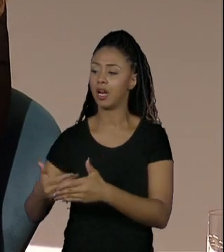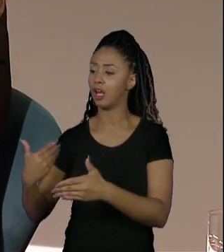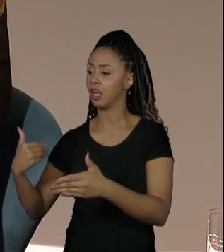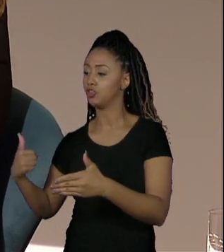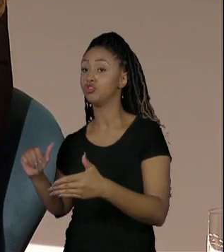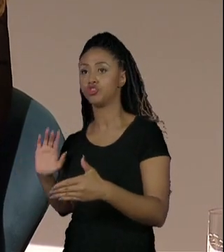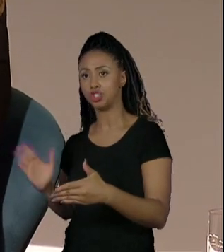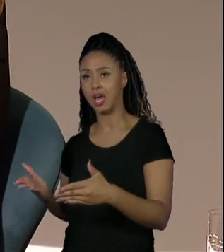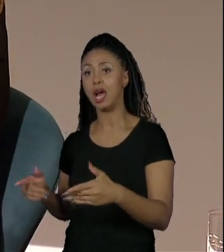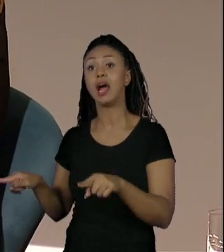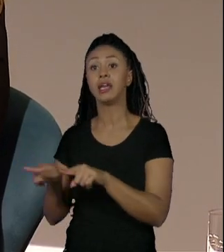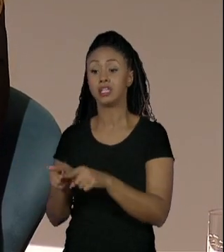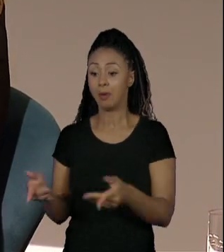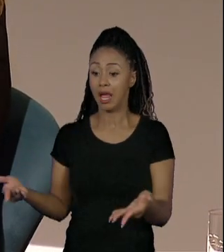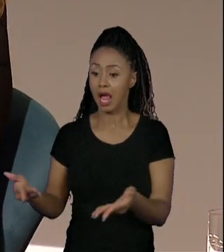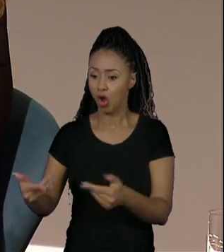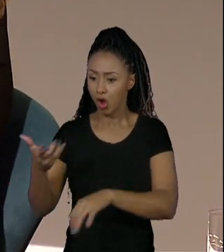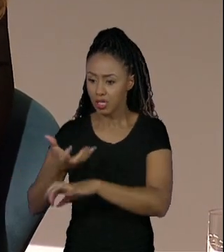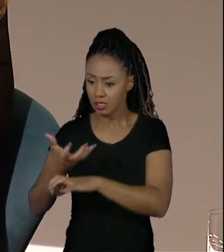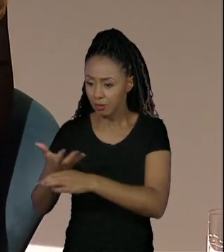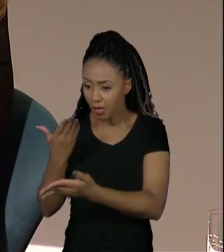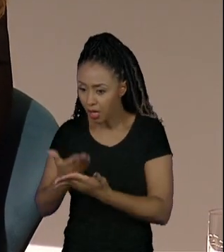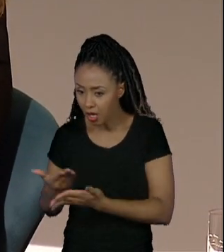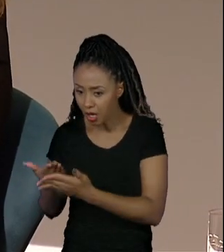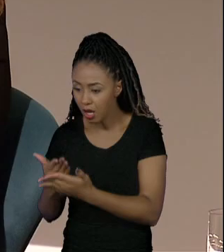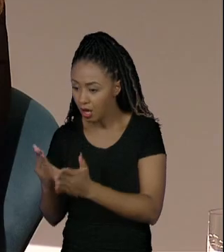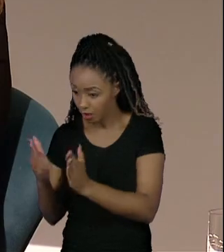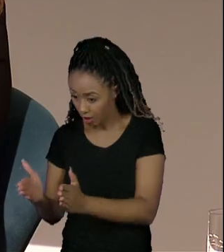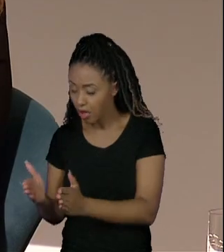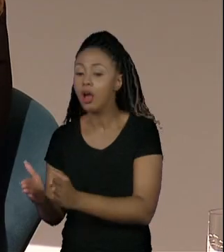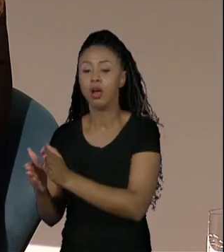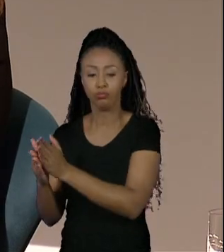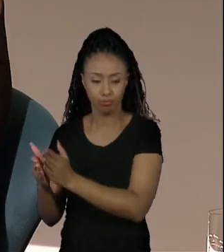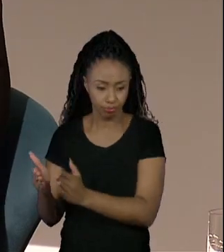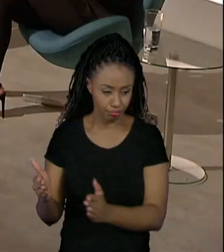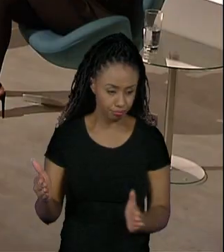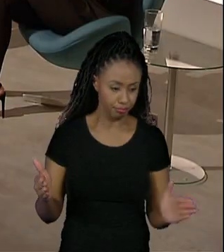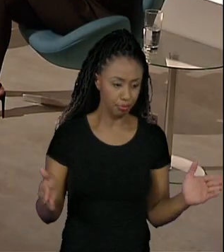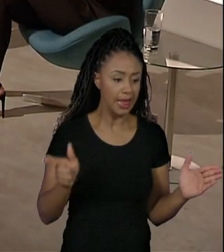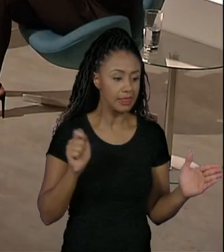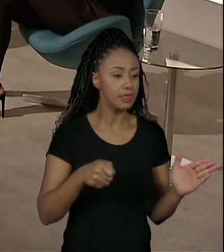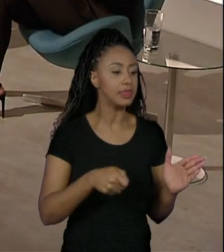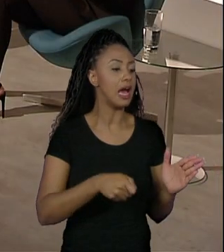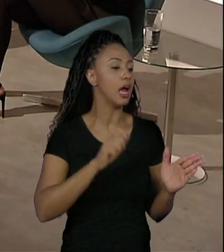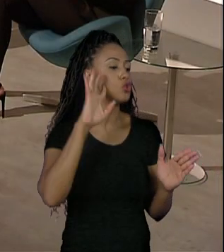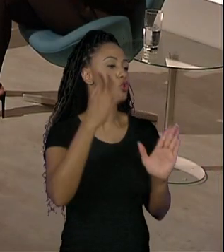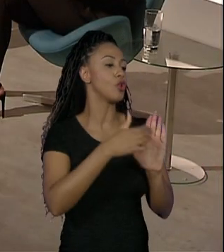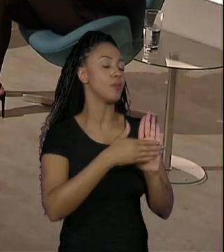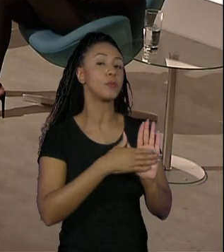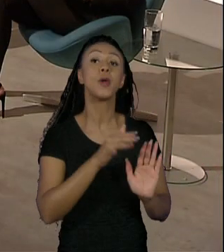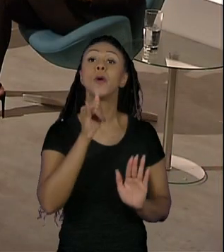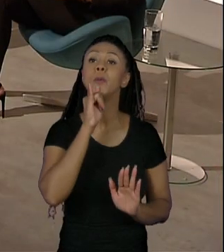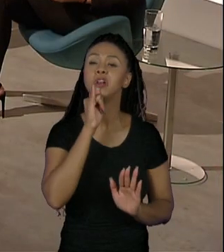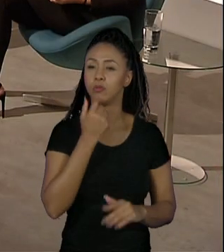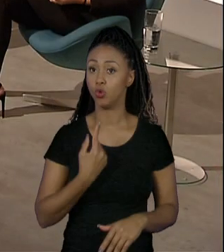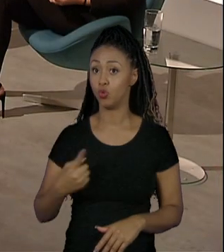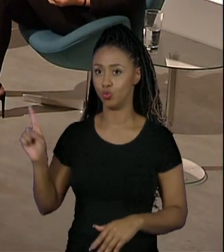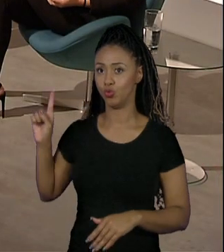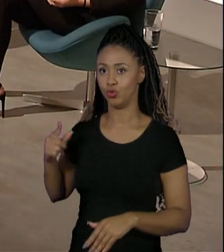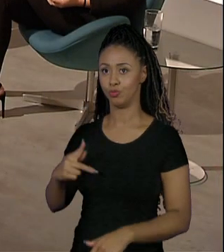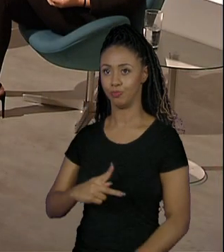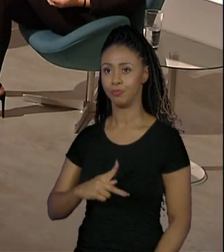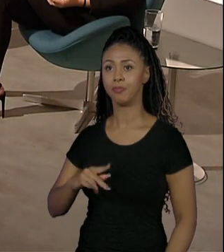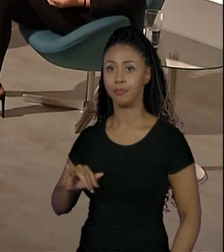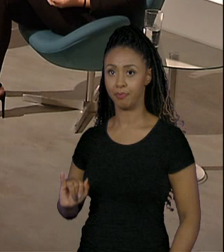Então, ele tem um conhecimento básico para poder propor soluções. Se você for olhar o último projeto integrador, que é um